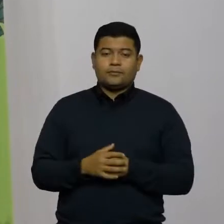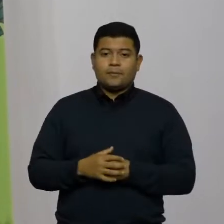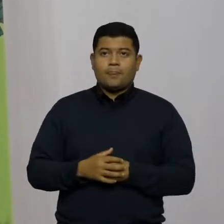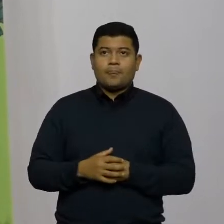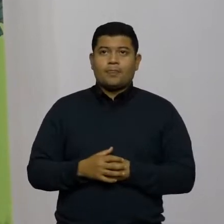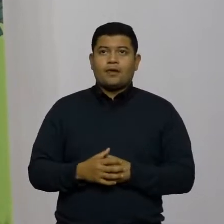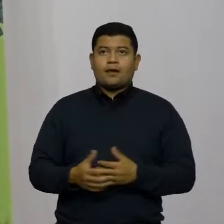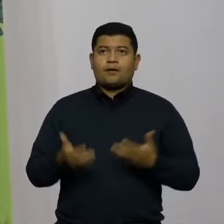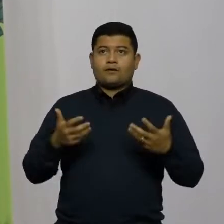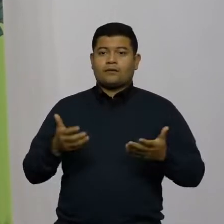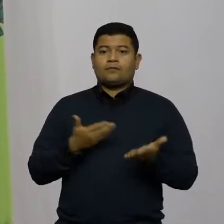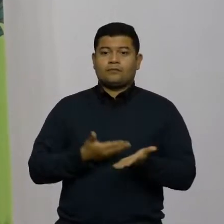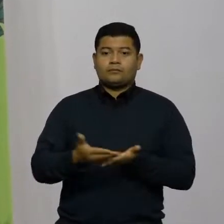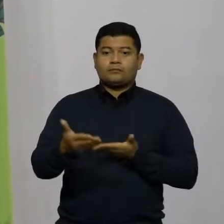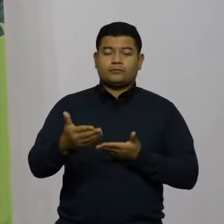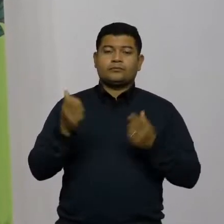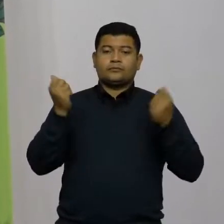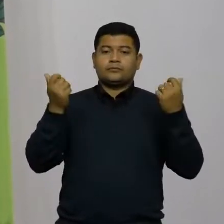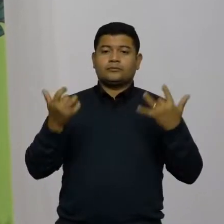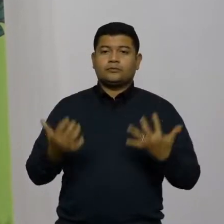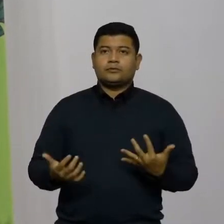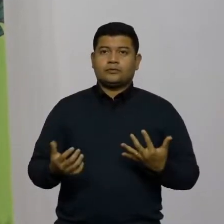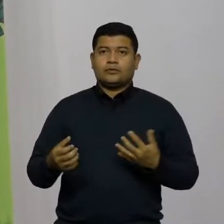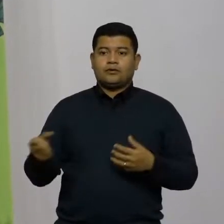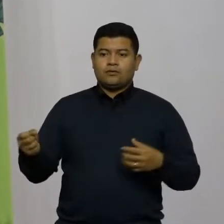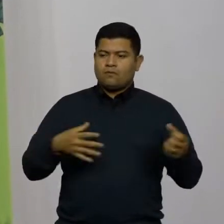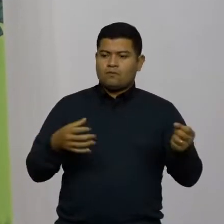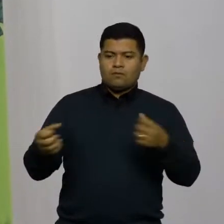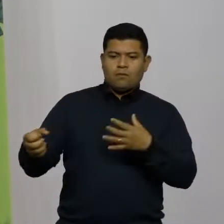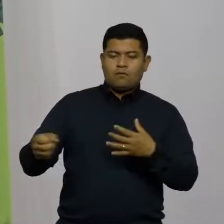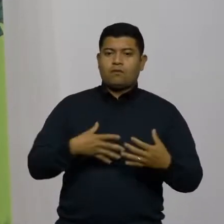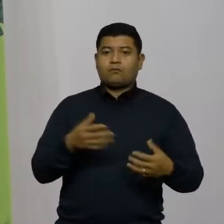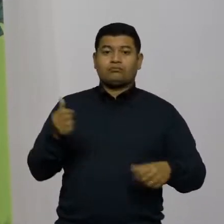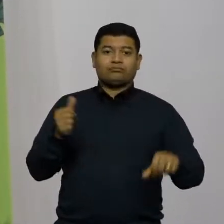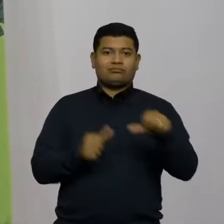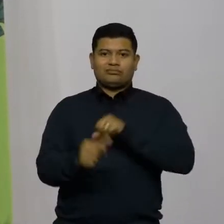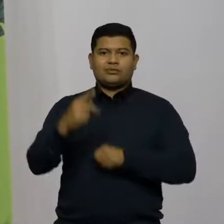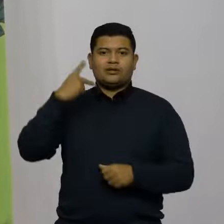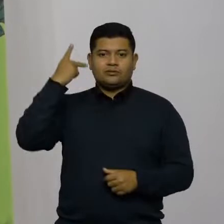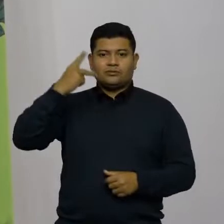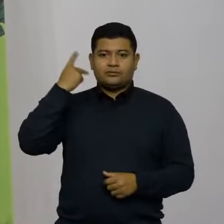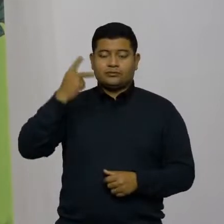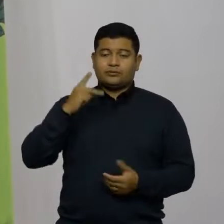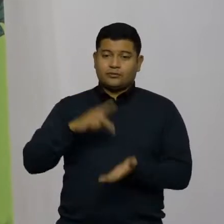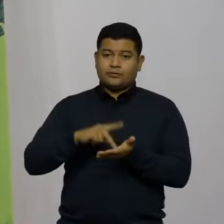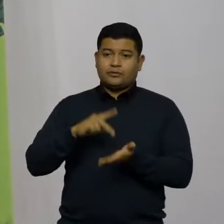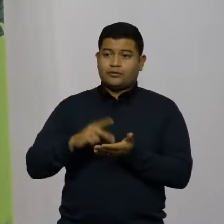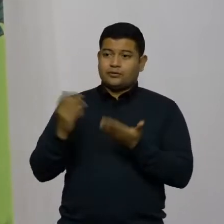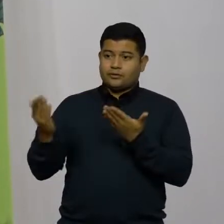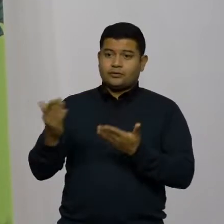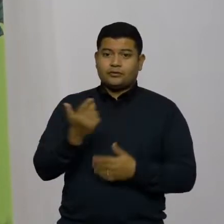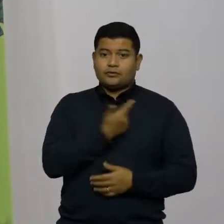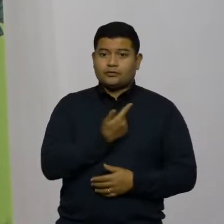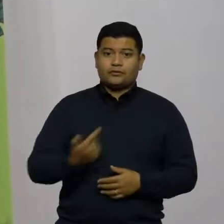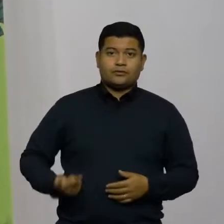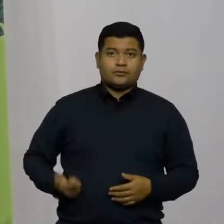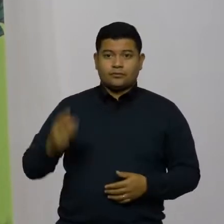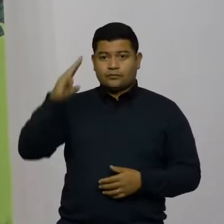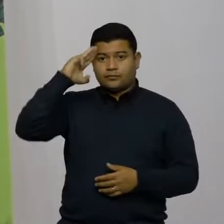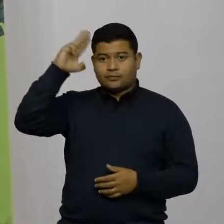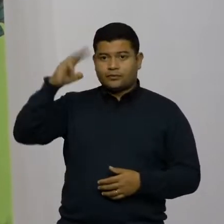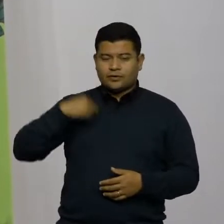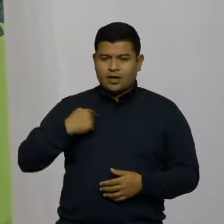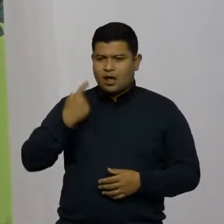quero começar falando sobre inovações políticas. De fato, o governador Moisés, ele é um sujeito muito